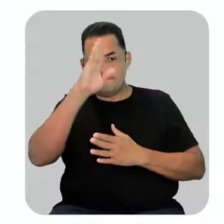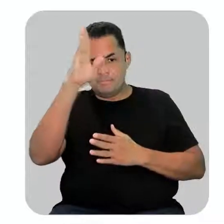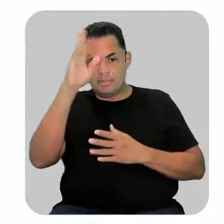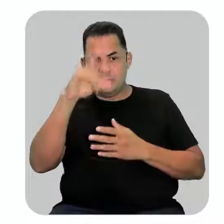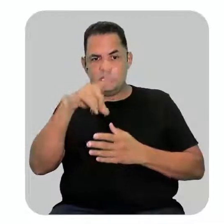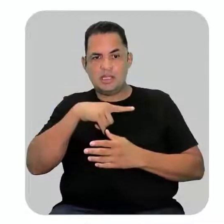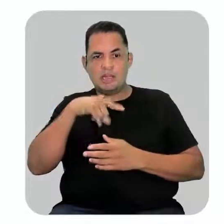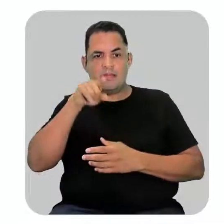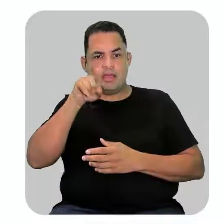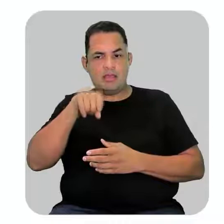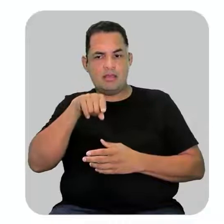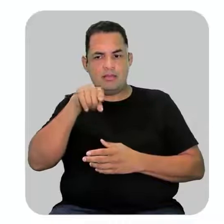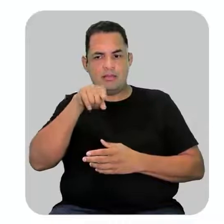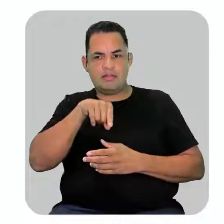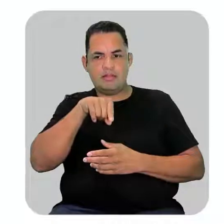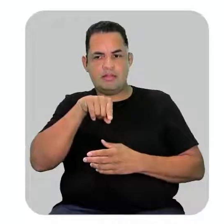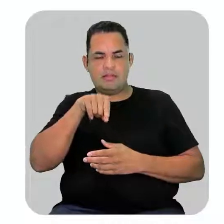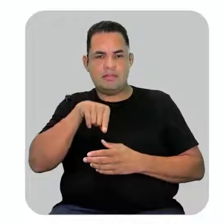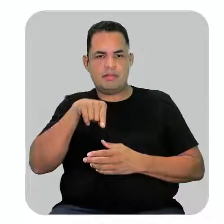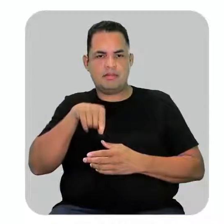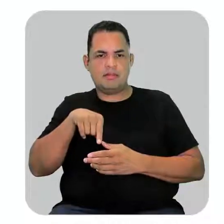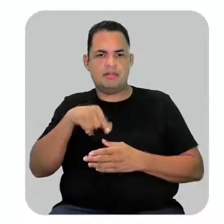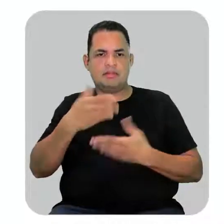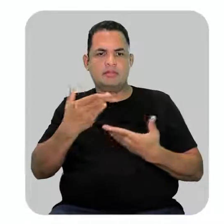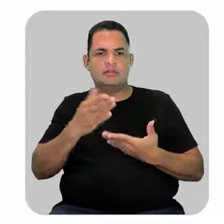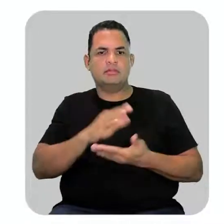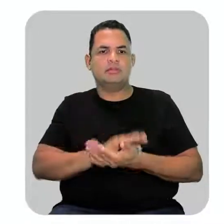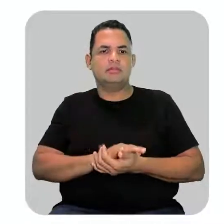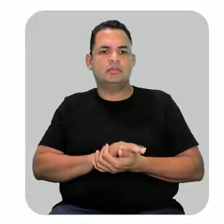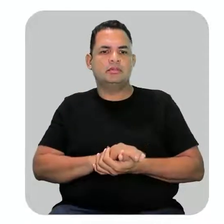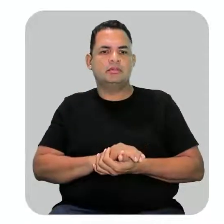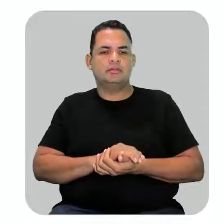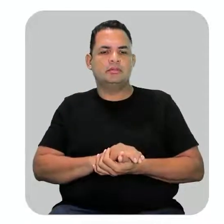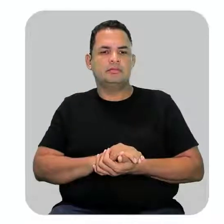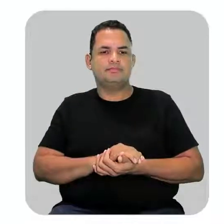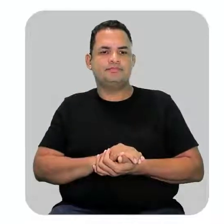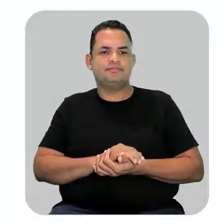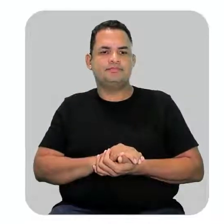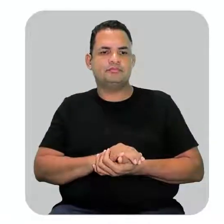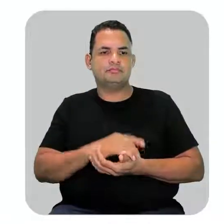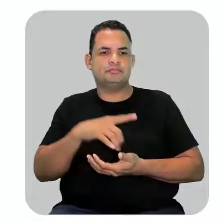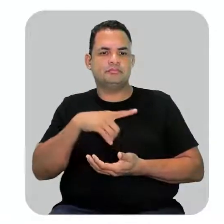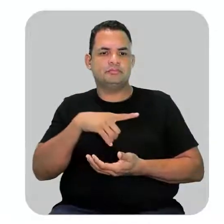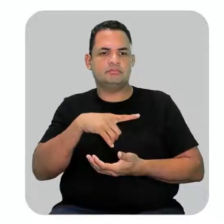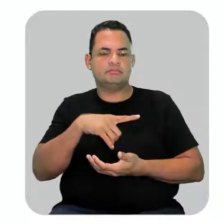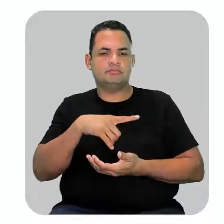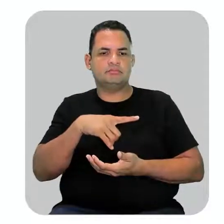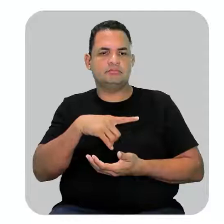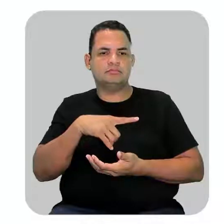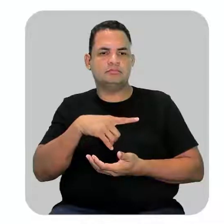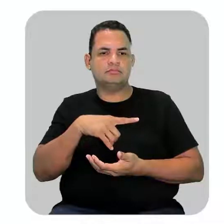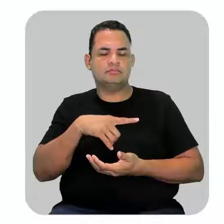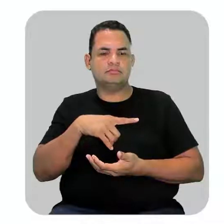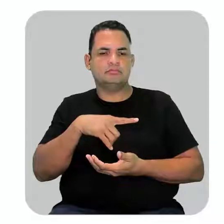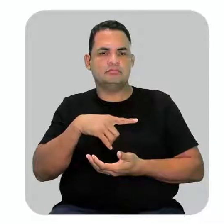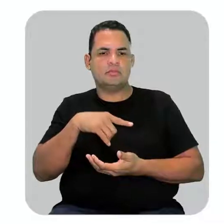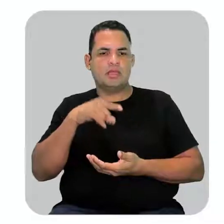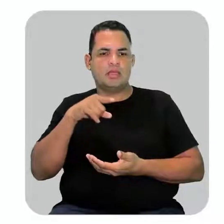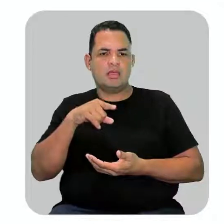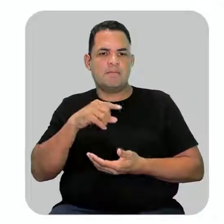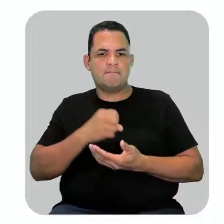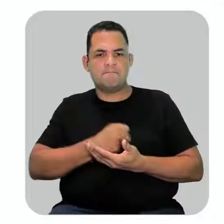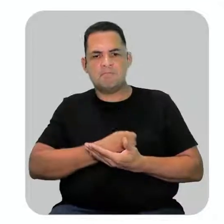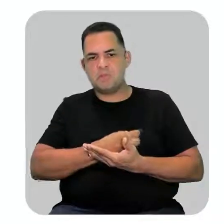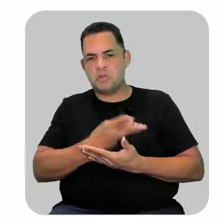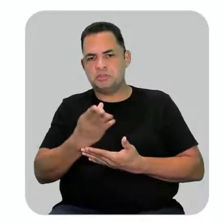ramificada. Então, nessa situação, essa cadeia principal aqui, ela apresenta uma maior quantidade de ramificações.